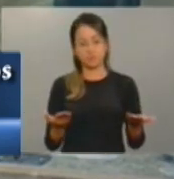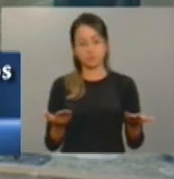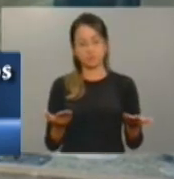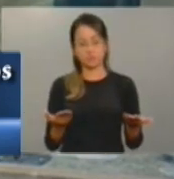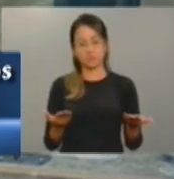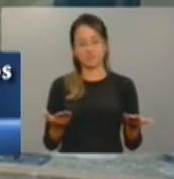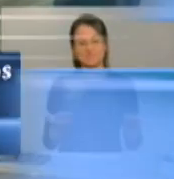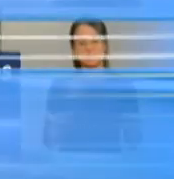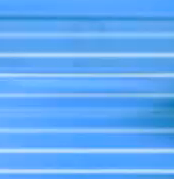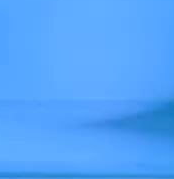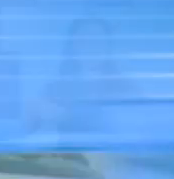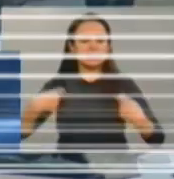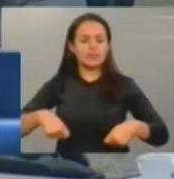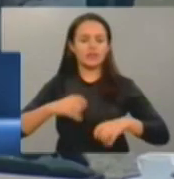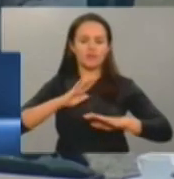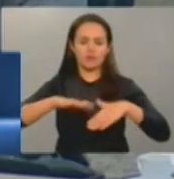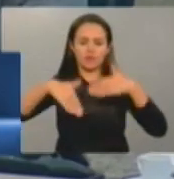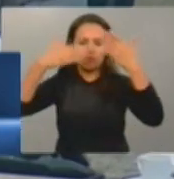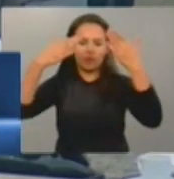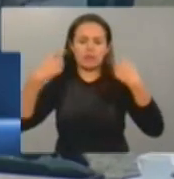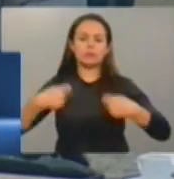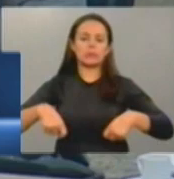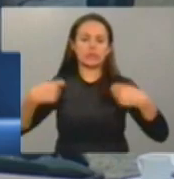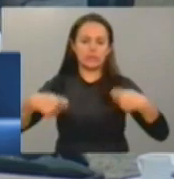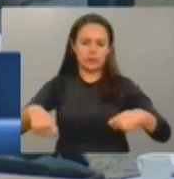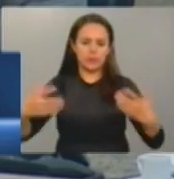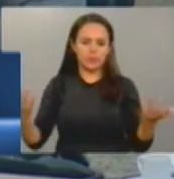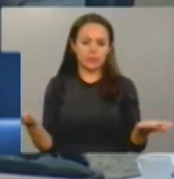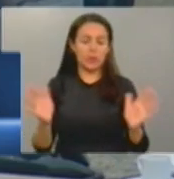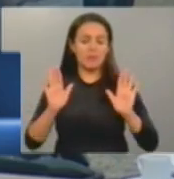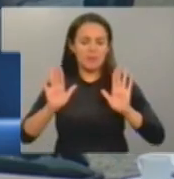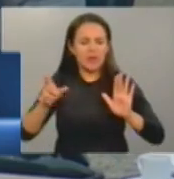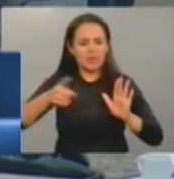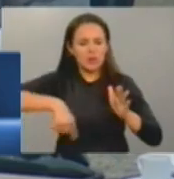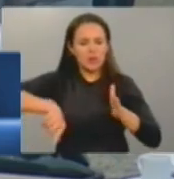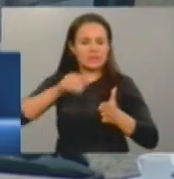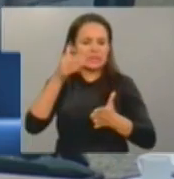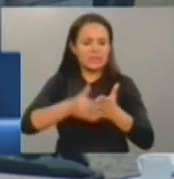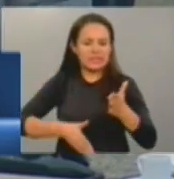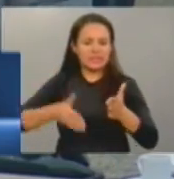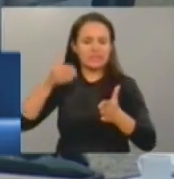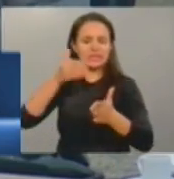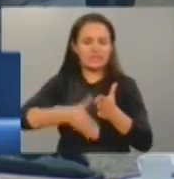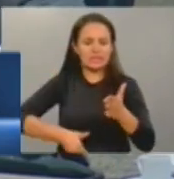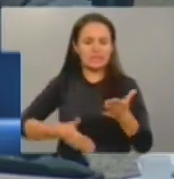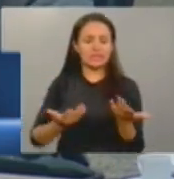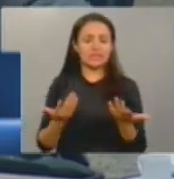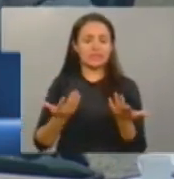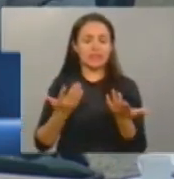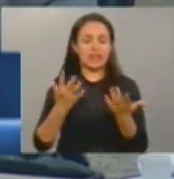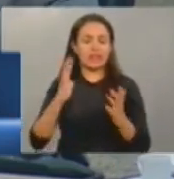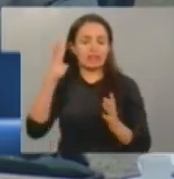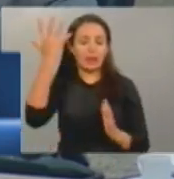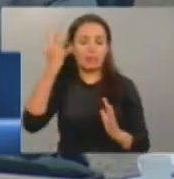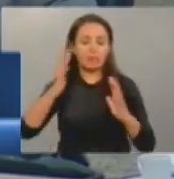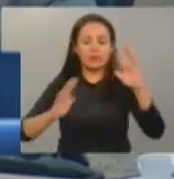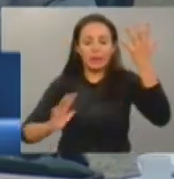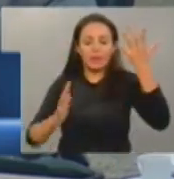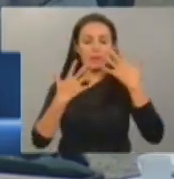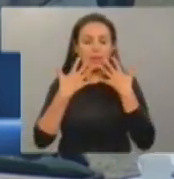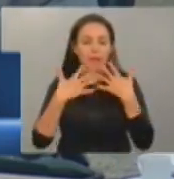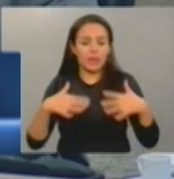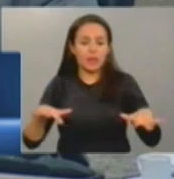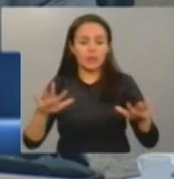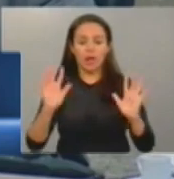o leito ali do rio Acaraú. Sabemos das dificuldades, das limitações, dos recursos naturais, da natureza, que vai estar